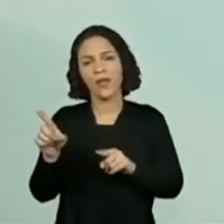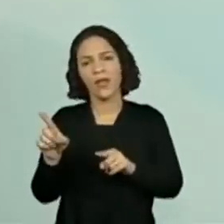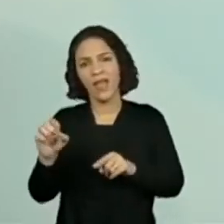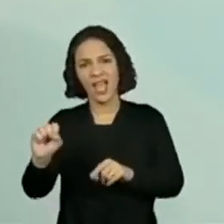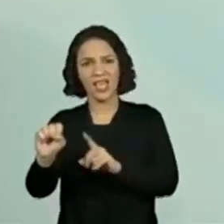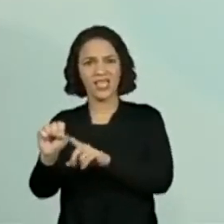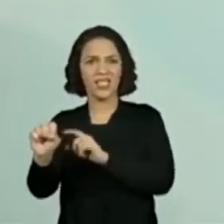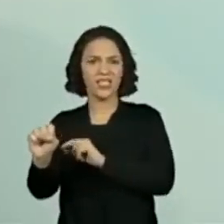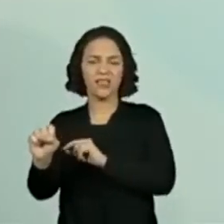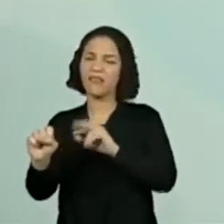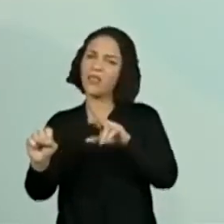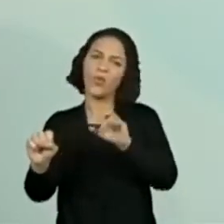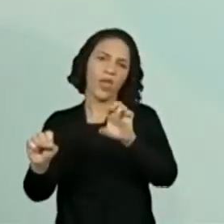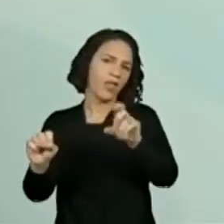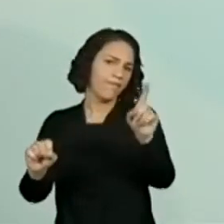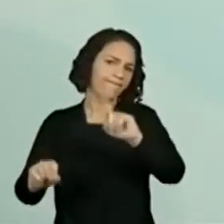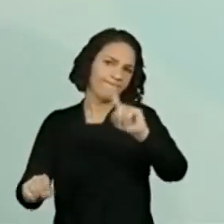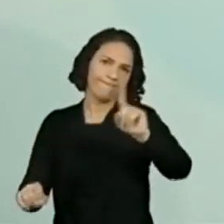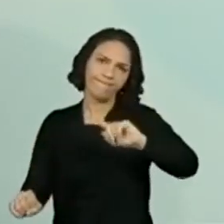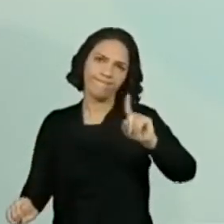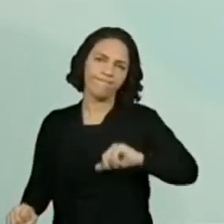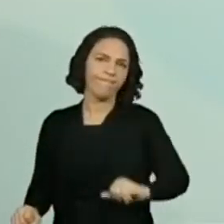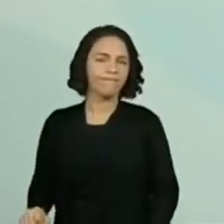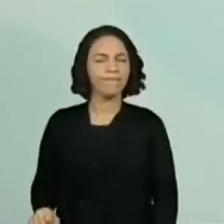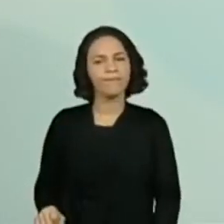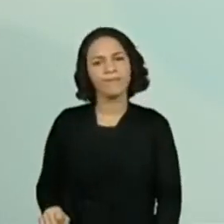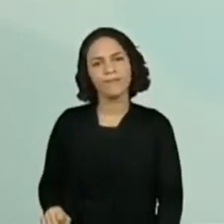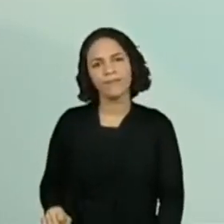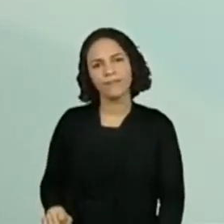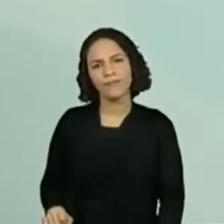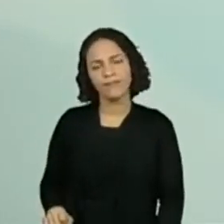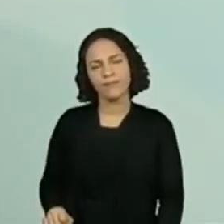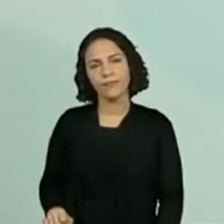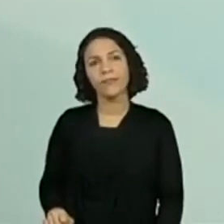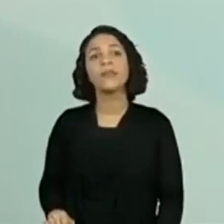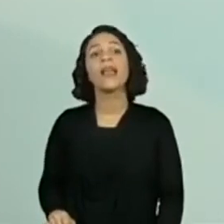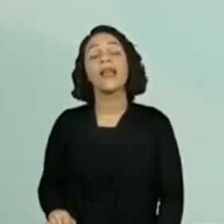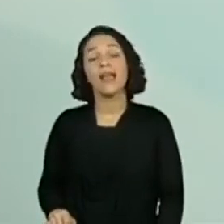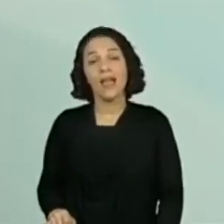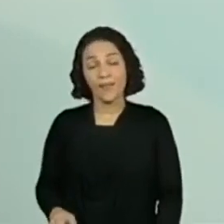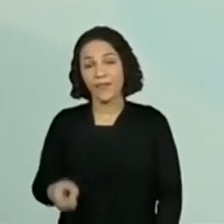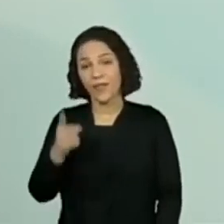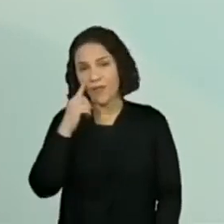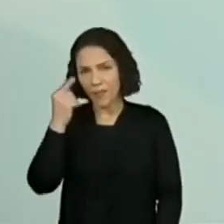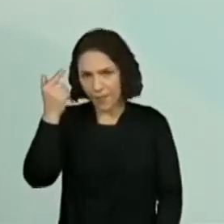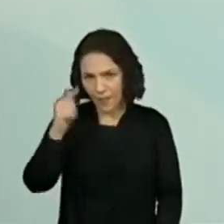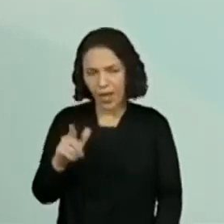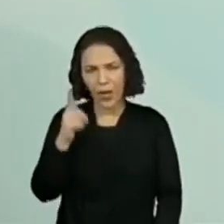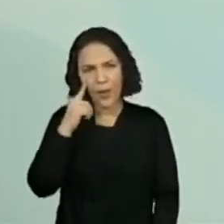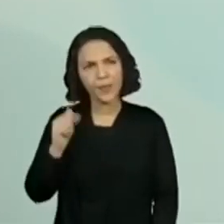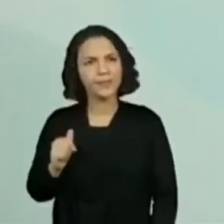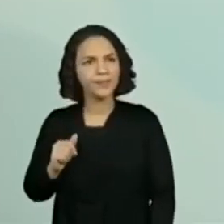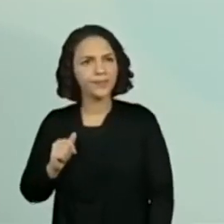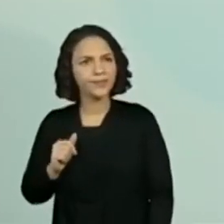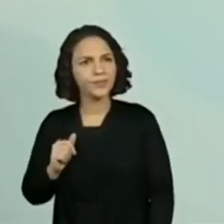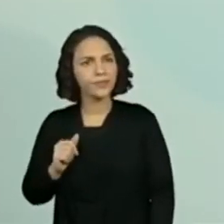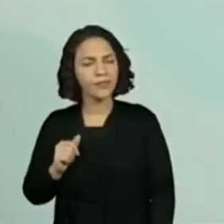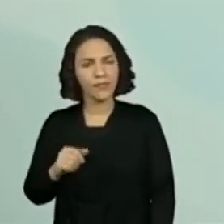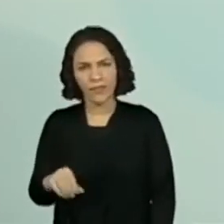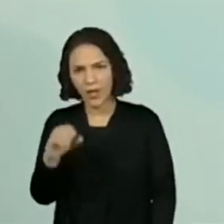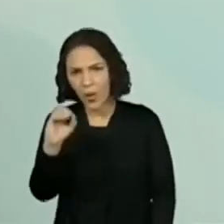termina. Com E. Termina com S. Ah, vou tentar mais uma, tá, professora? Ó,